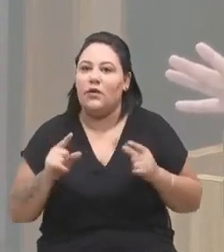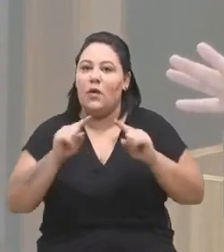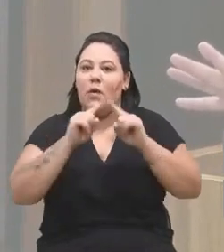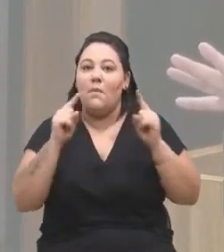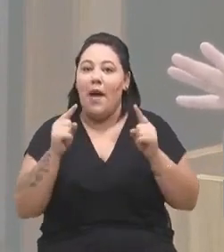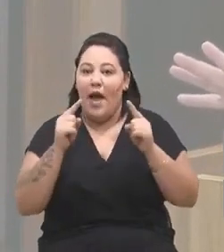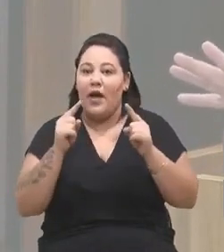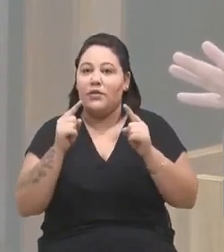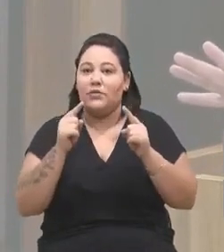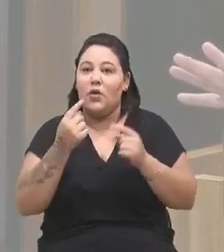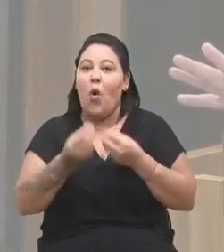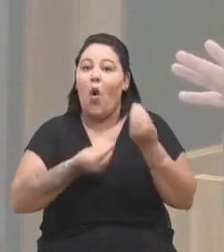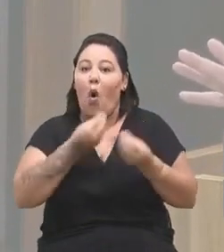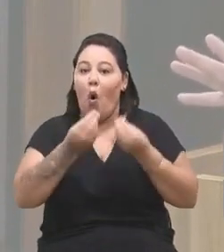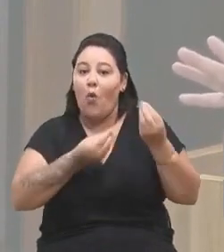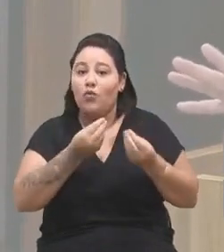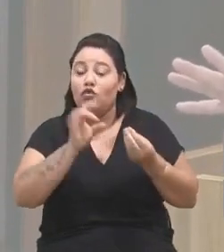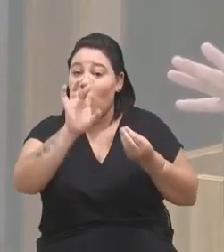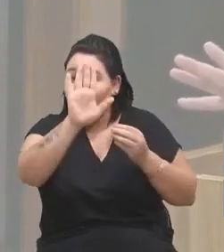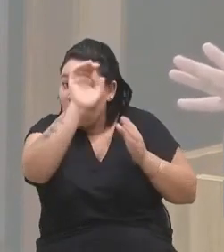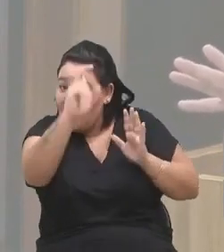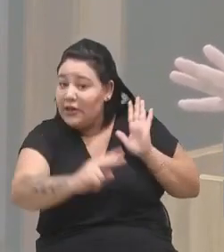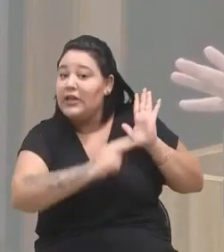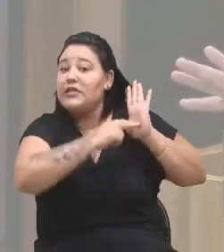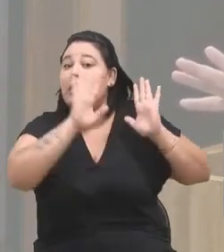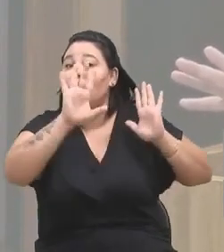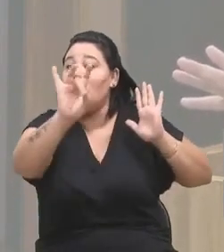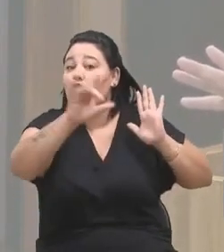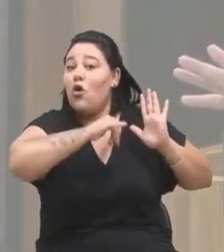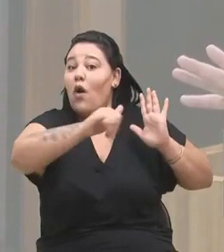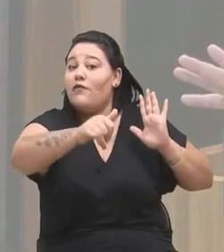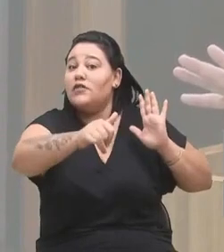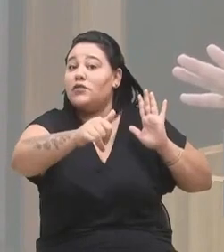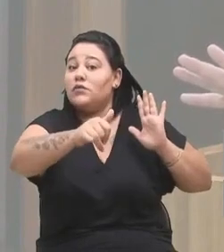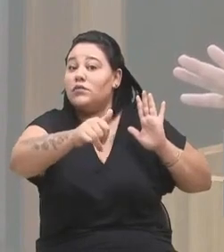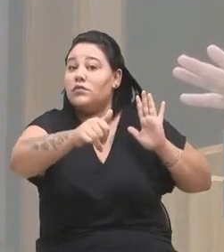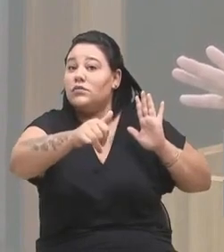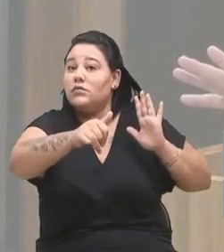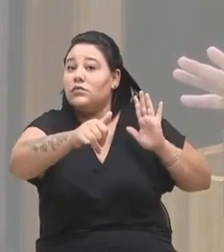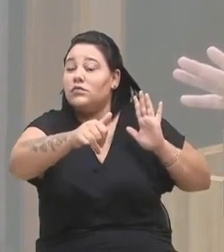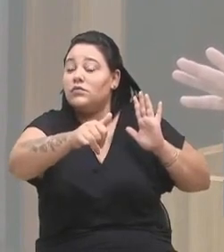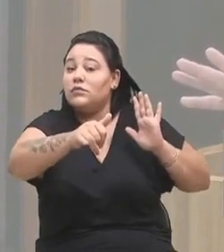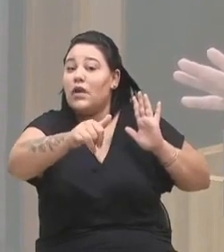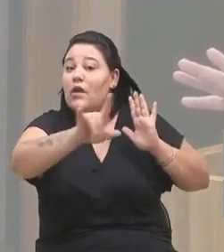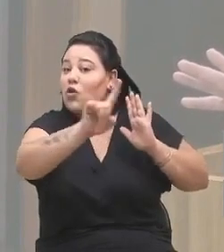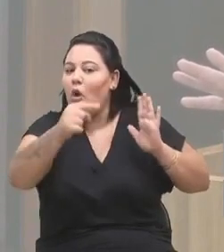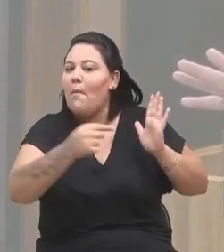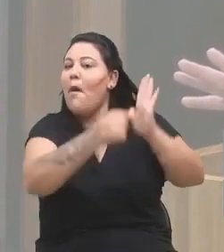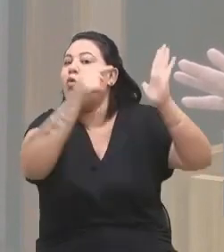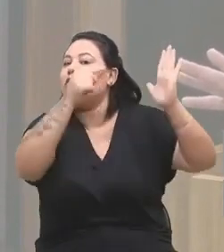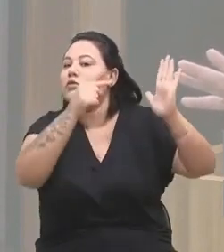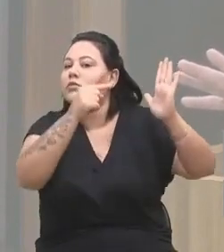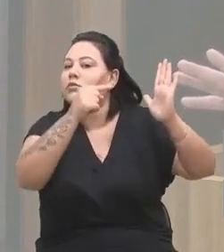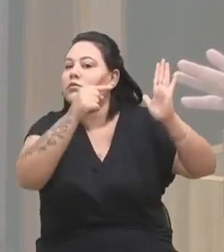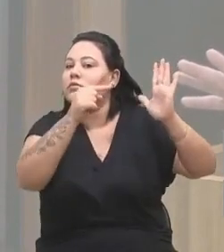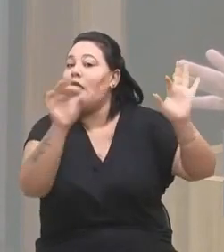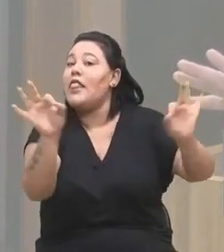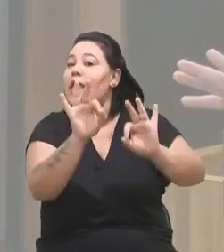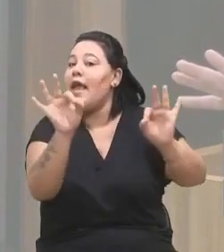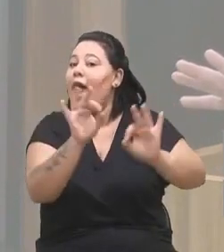alertando o governo municipal, aqui é um alerta, não estou apontando o dedo para ninguém, ainda,